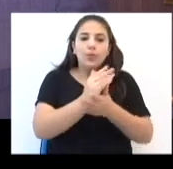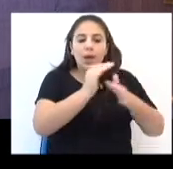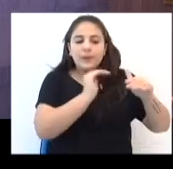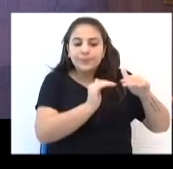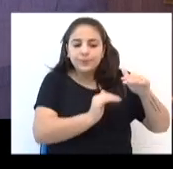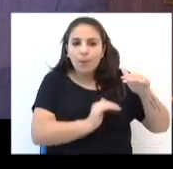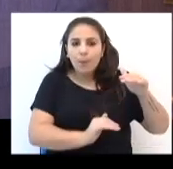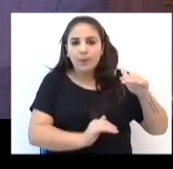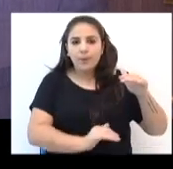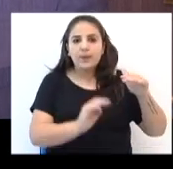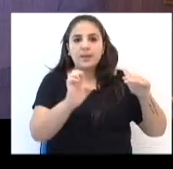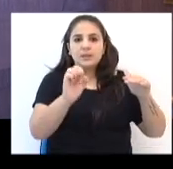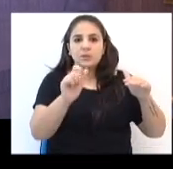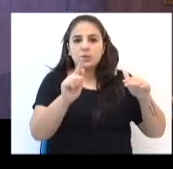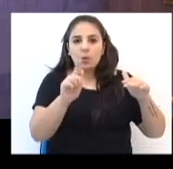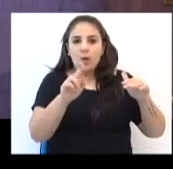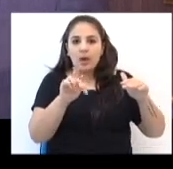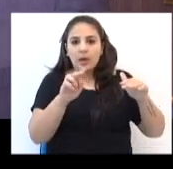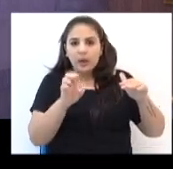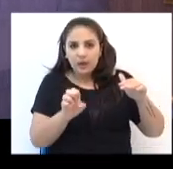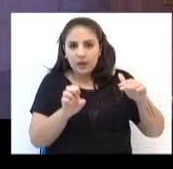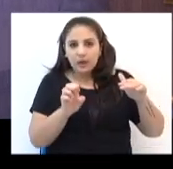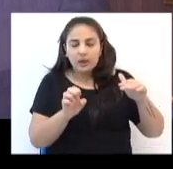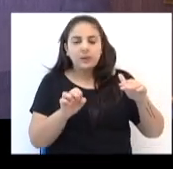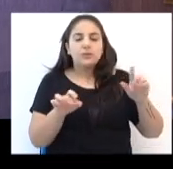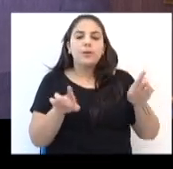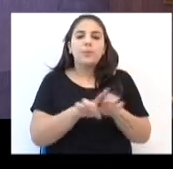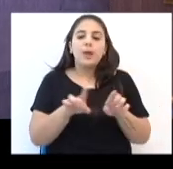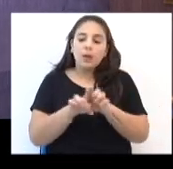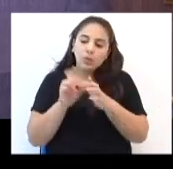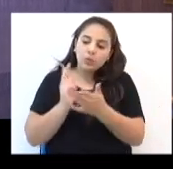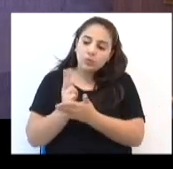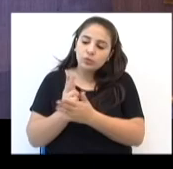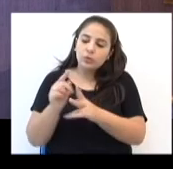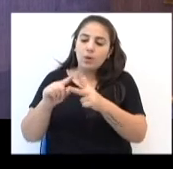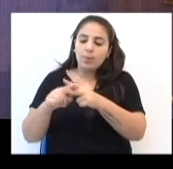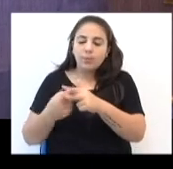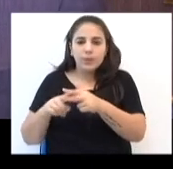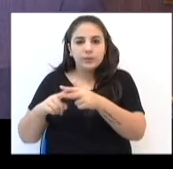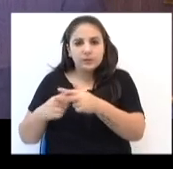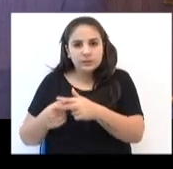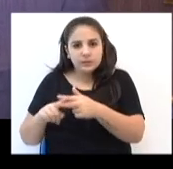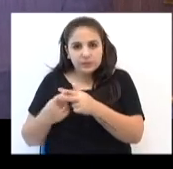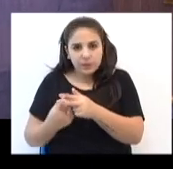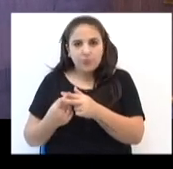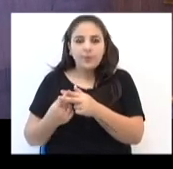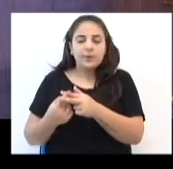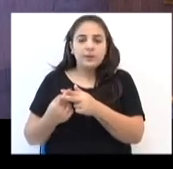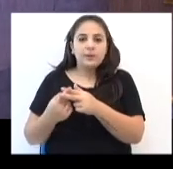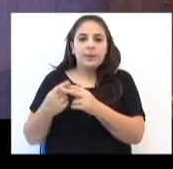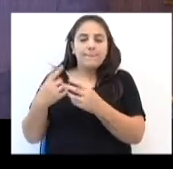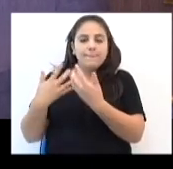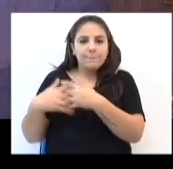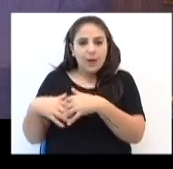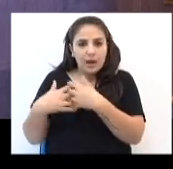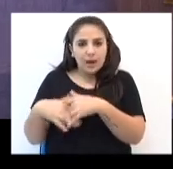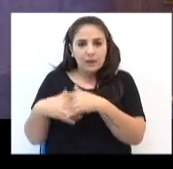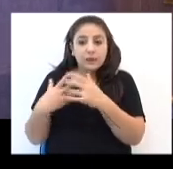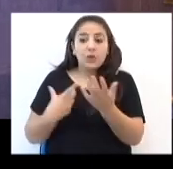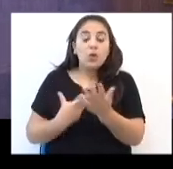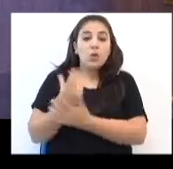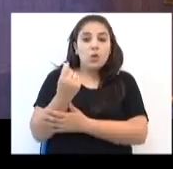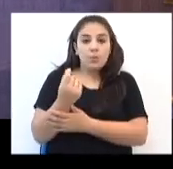Ela continua, sim, com manutenção de máquinas, ela continua, sim, com estoque de peças, logística,